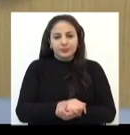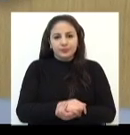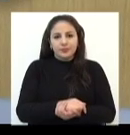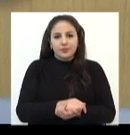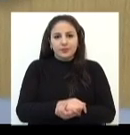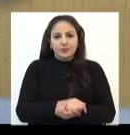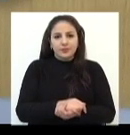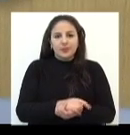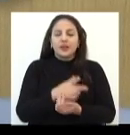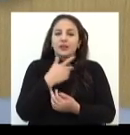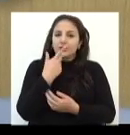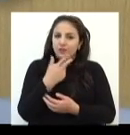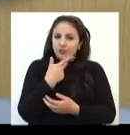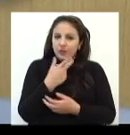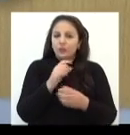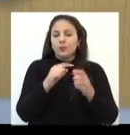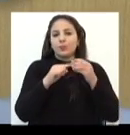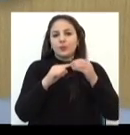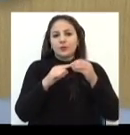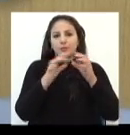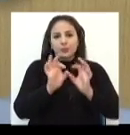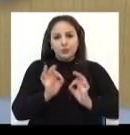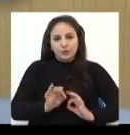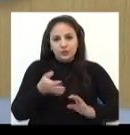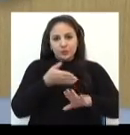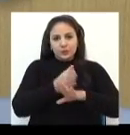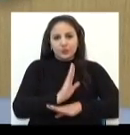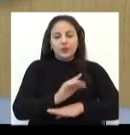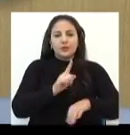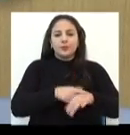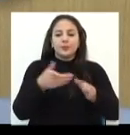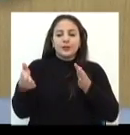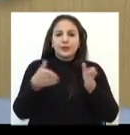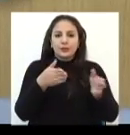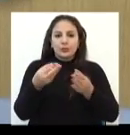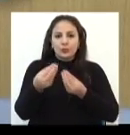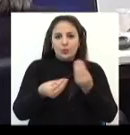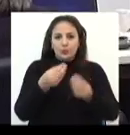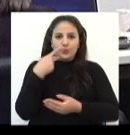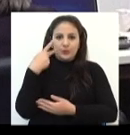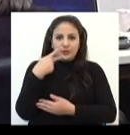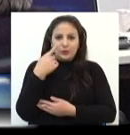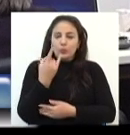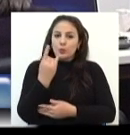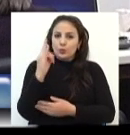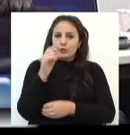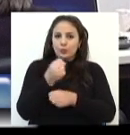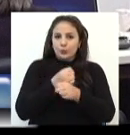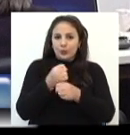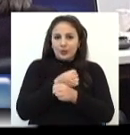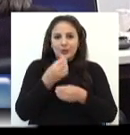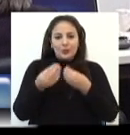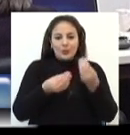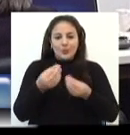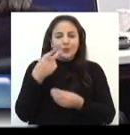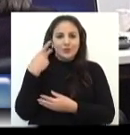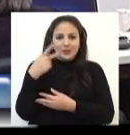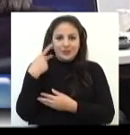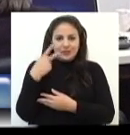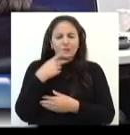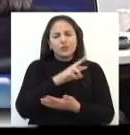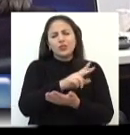Ele destacou os principais projetos aprovados durante o mandato. No último ano de legislatura,